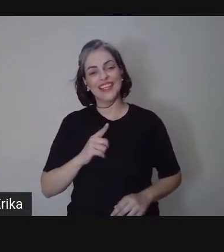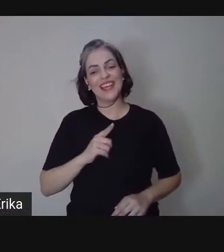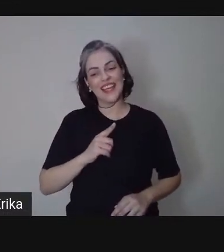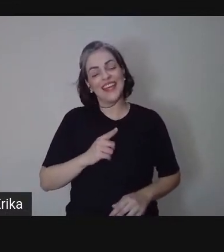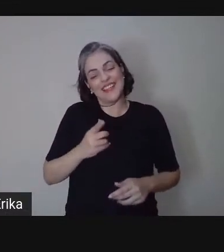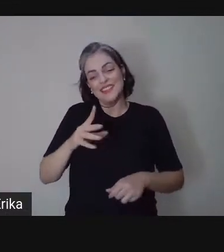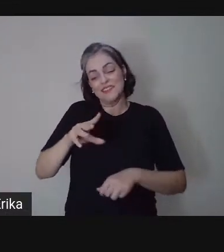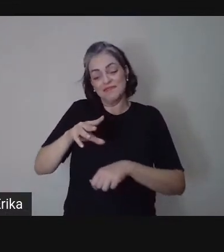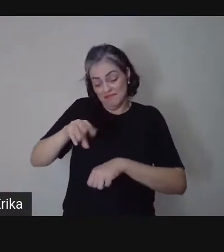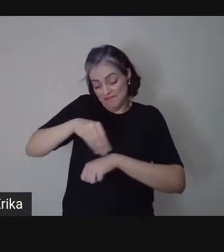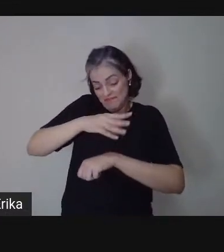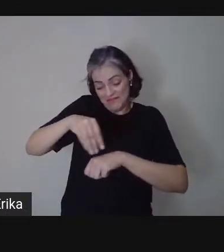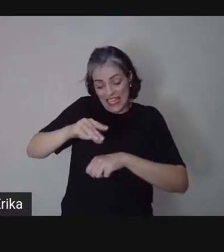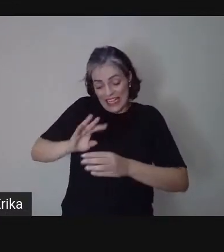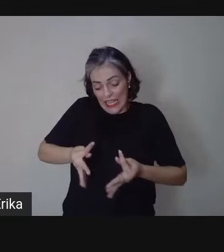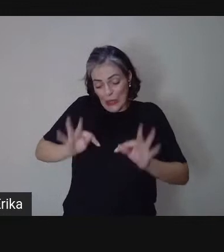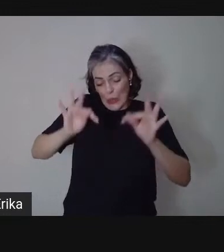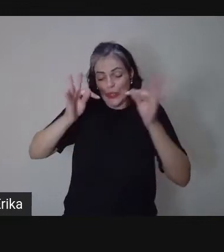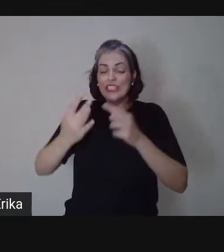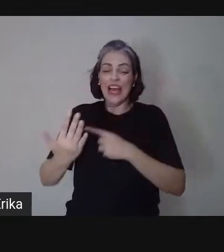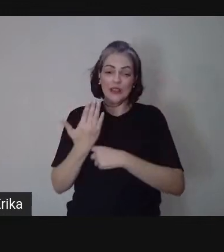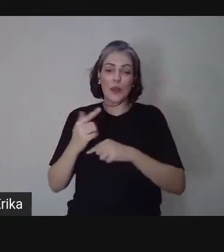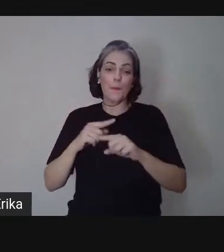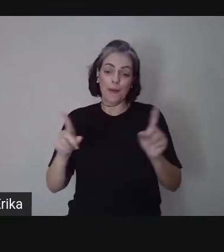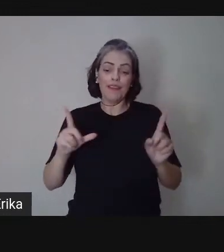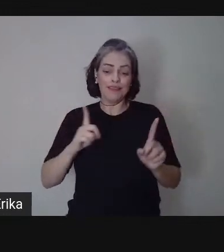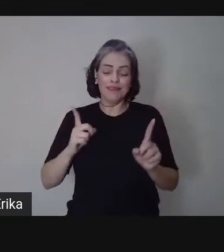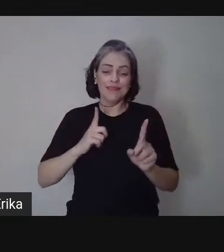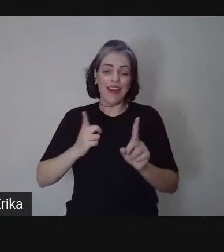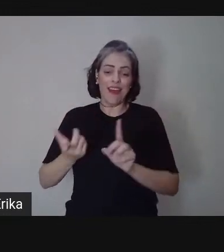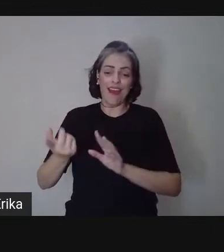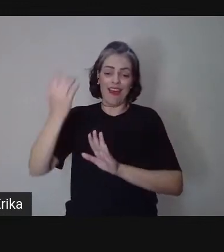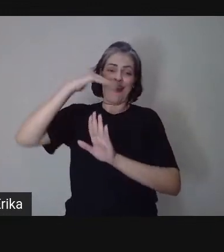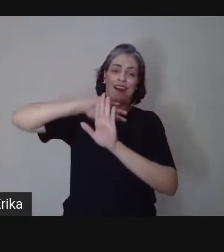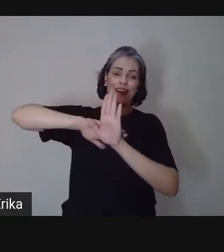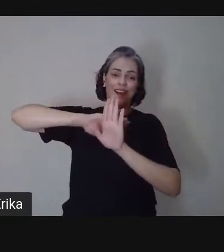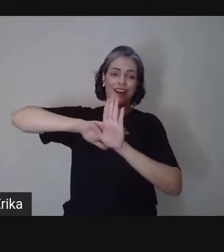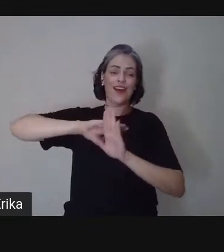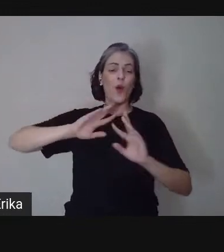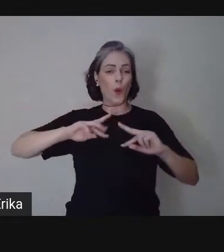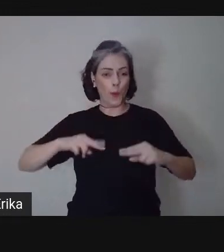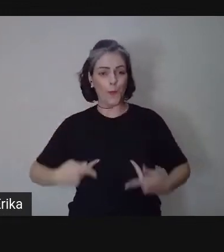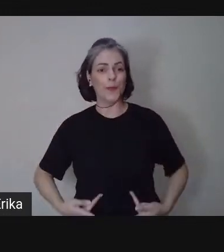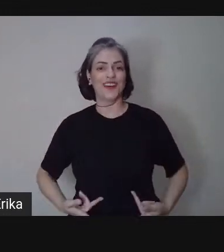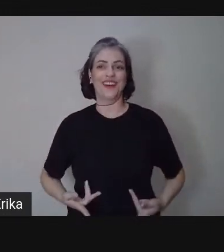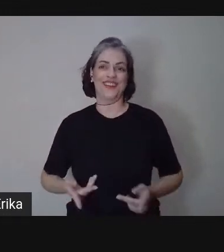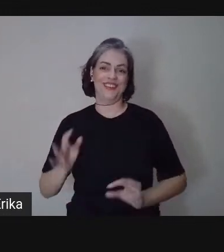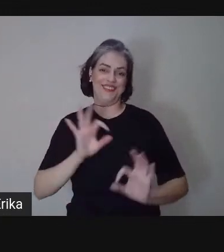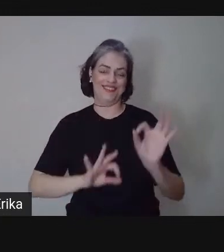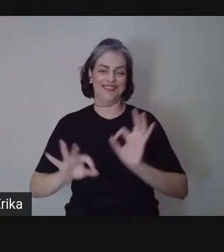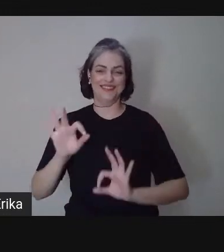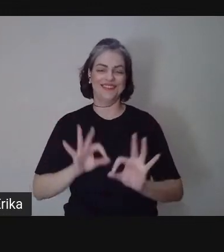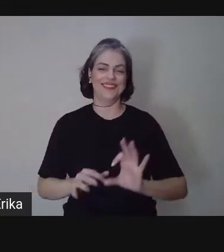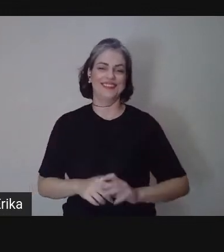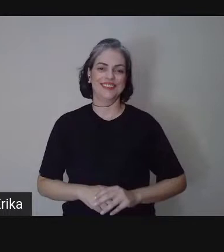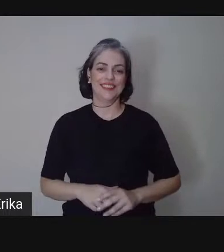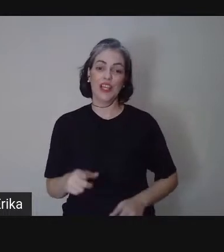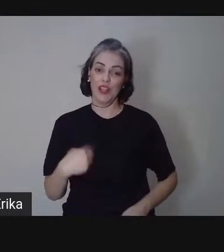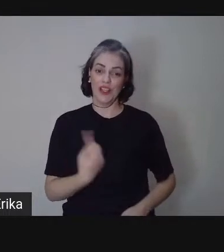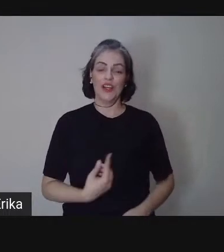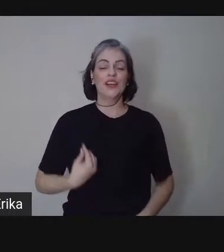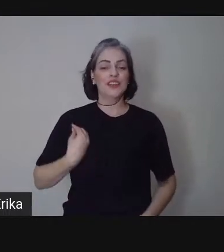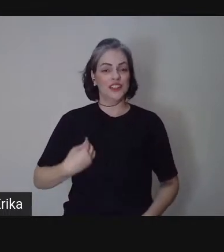sempre um humano também por detrás dessa mediação, né, nós estamos aqui,